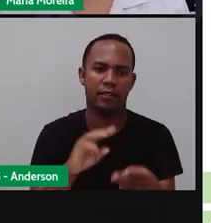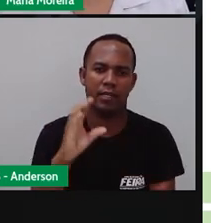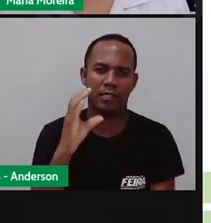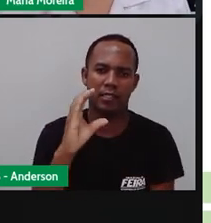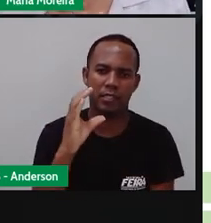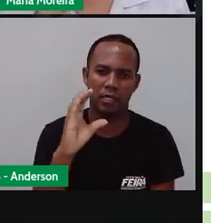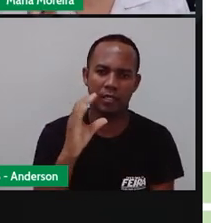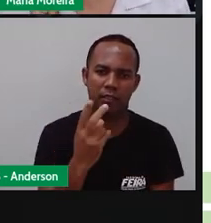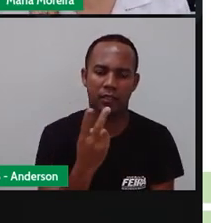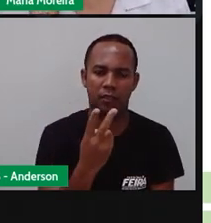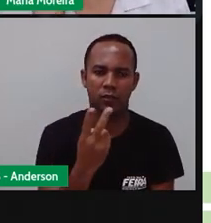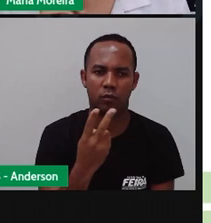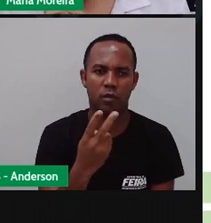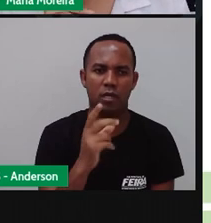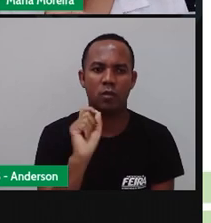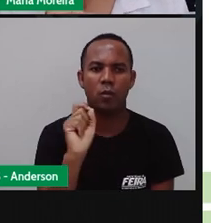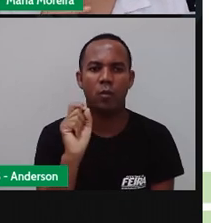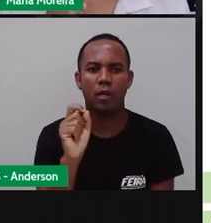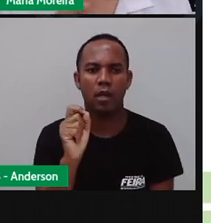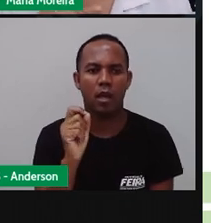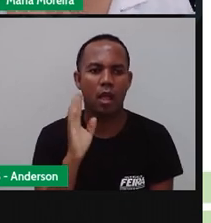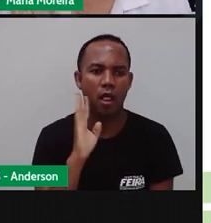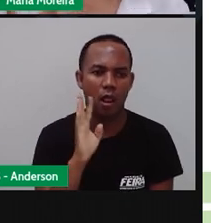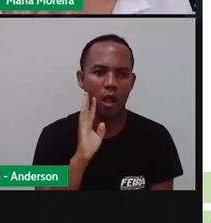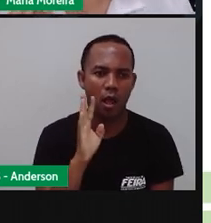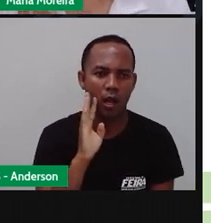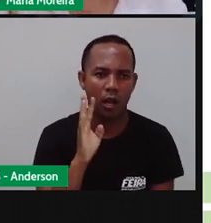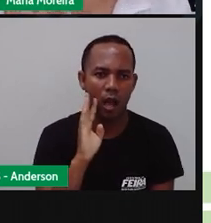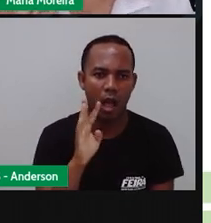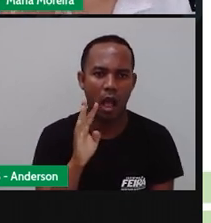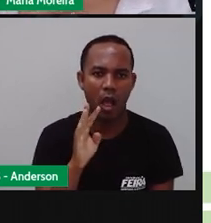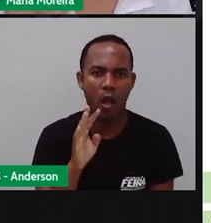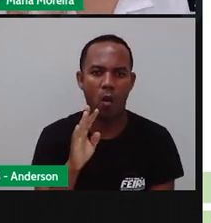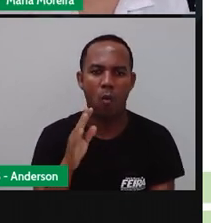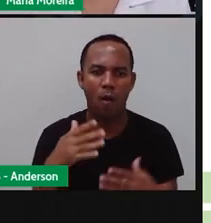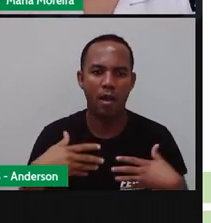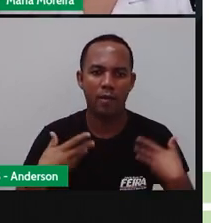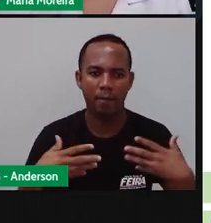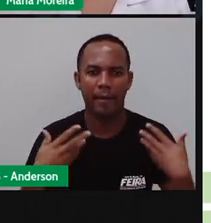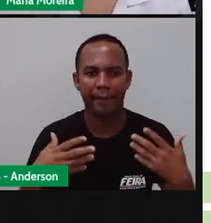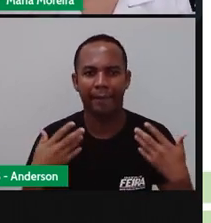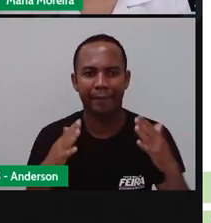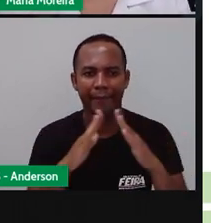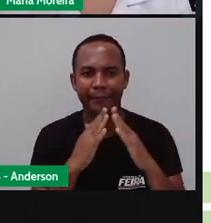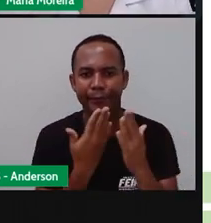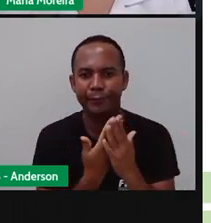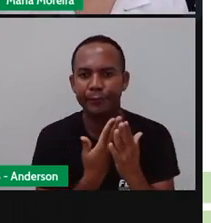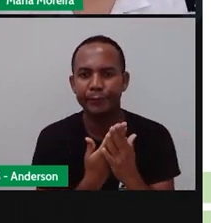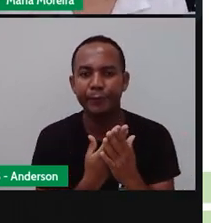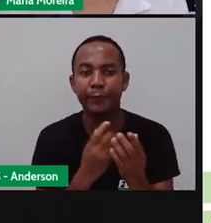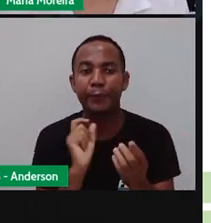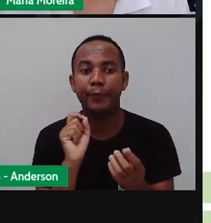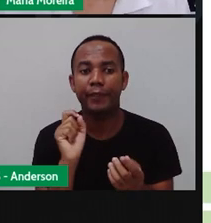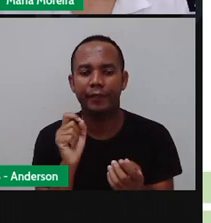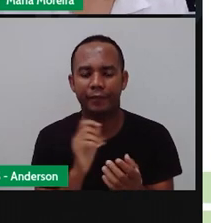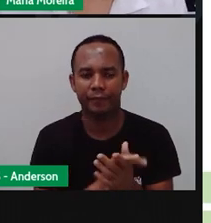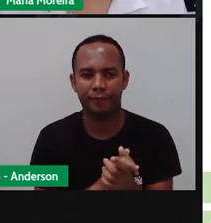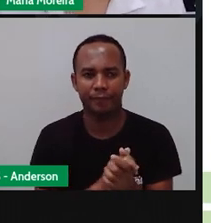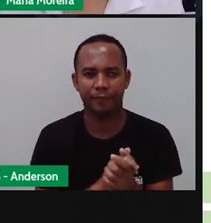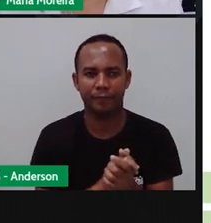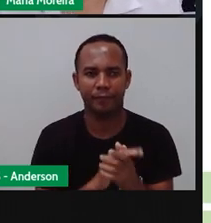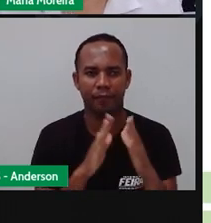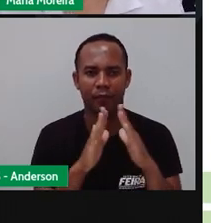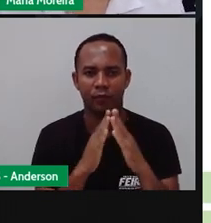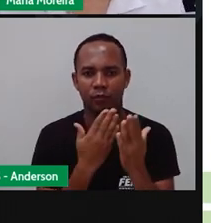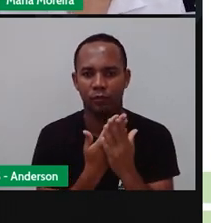natureza. O que será de tão maravilhoso que me fez ficar, assim, tão animada com essa aula, né? Vamos lá, aula